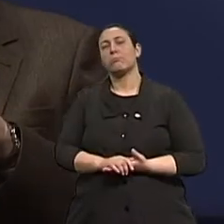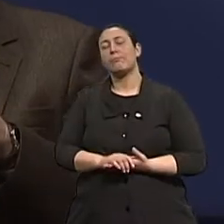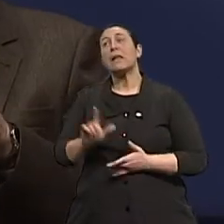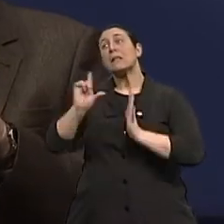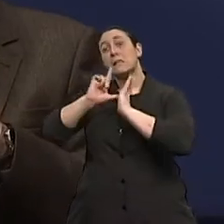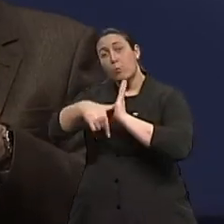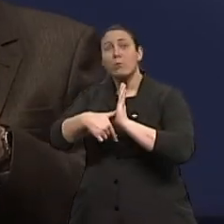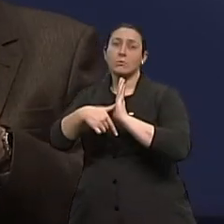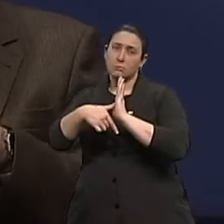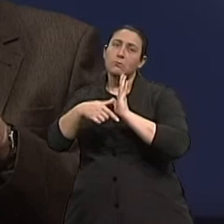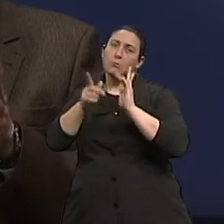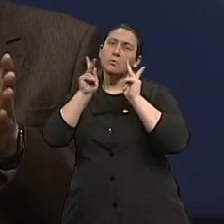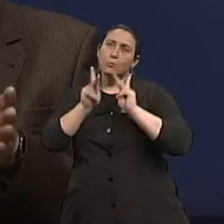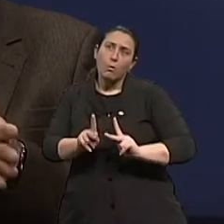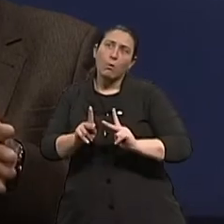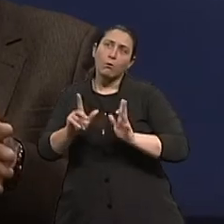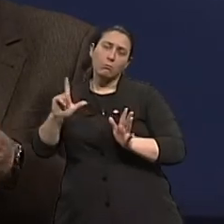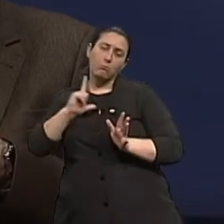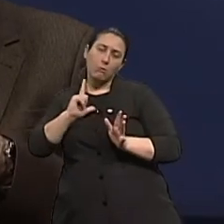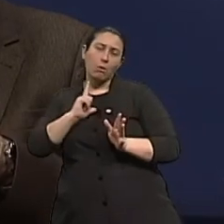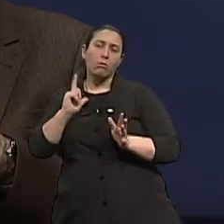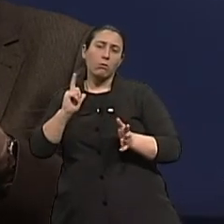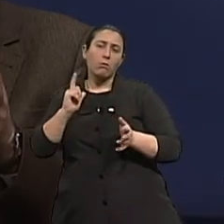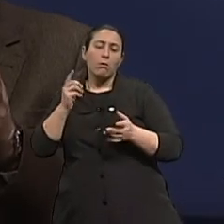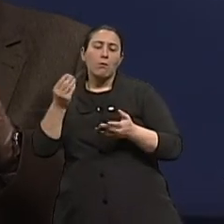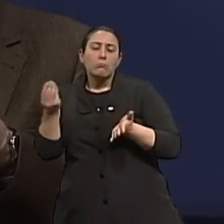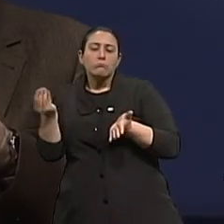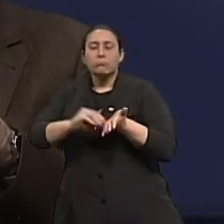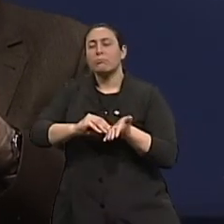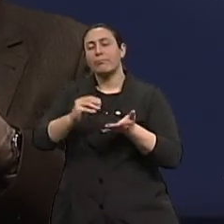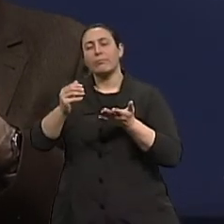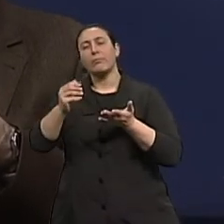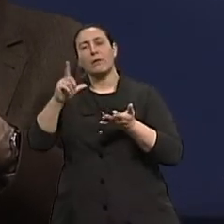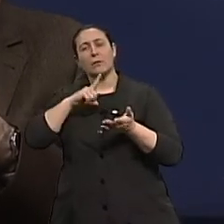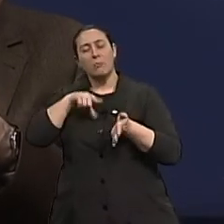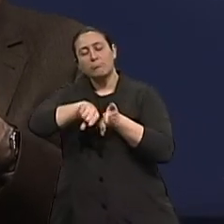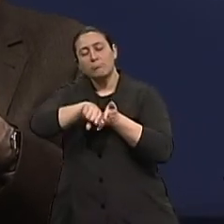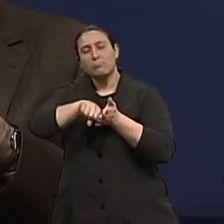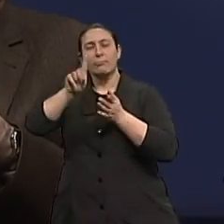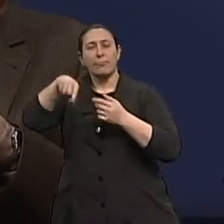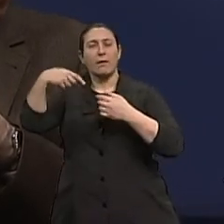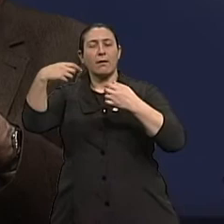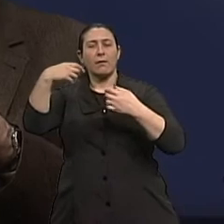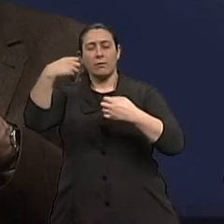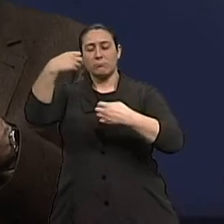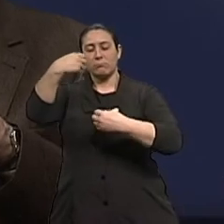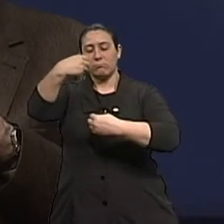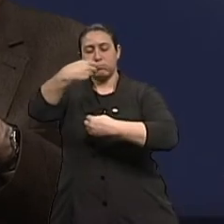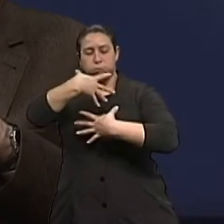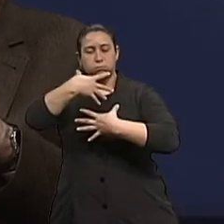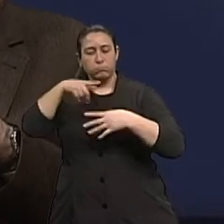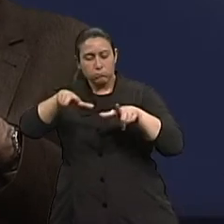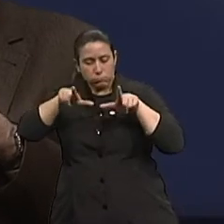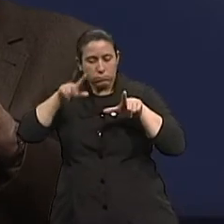Depois nós temos hoje tratamentos complementares. É isso que a radioterapia para os tumores de anos e